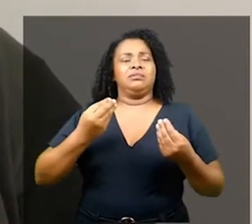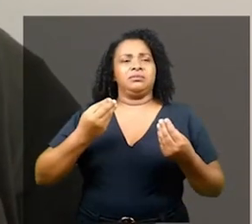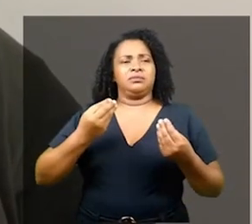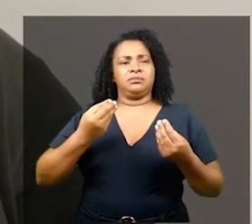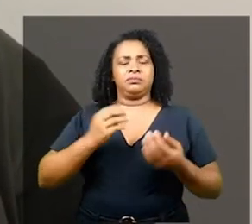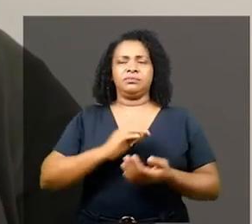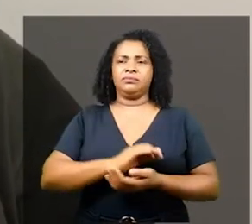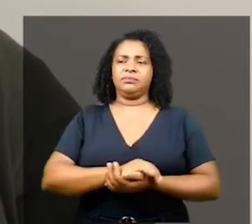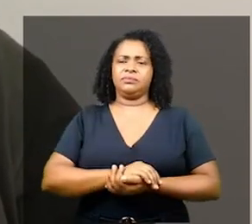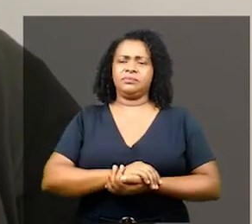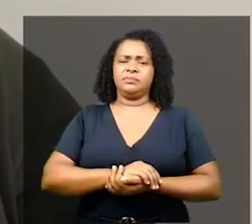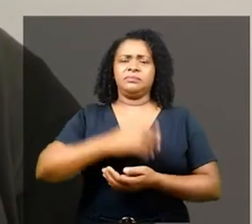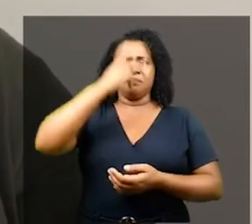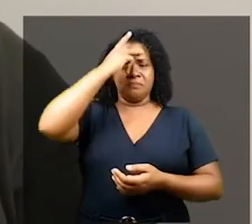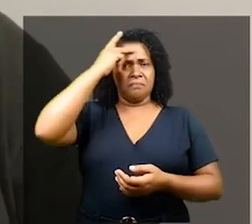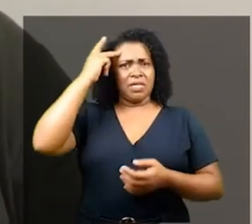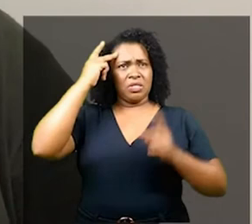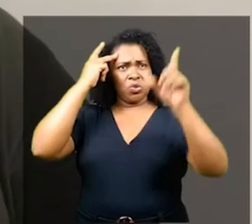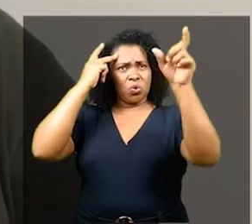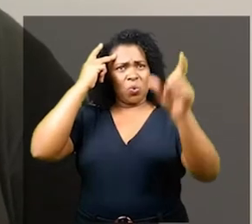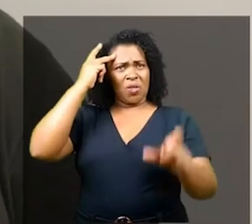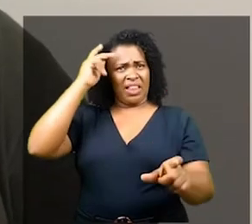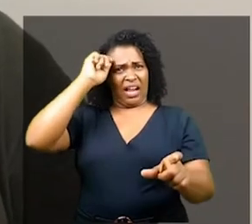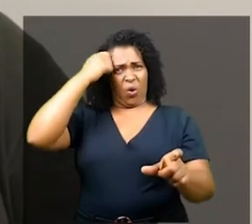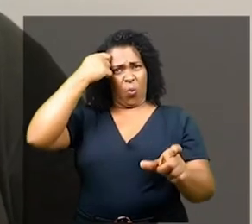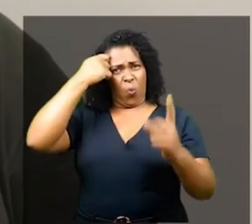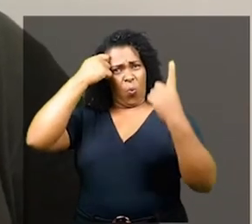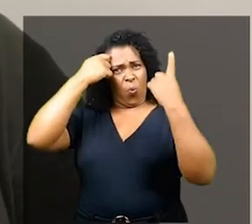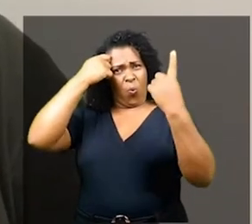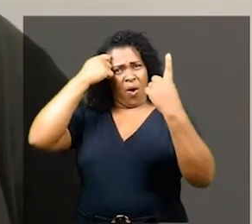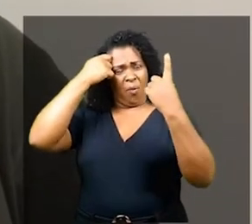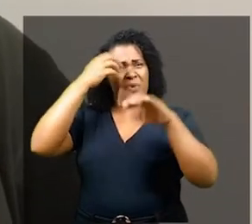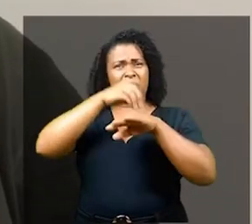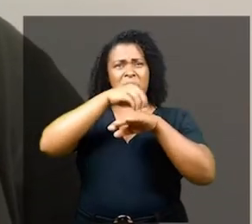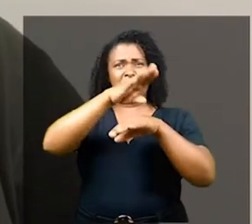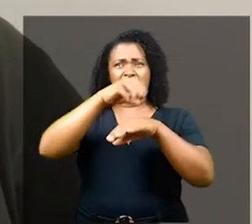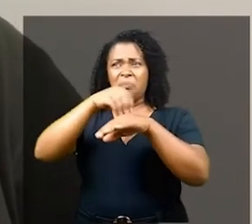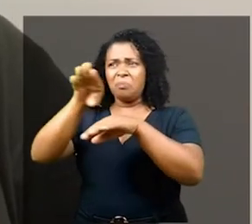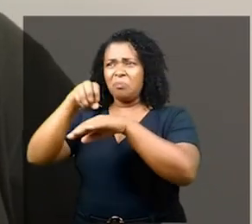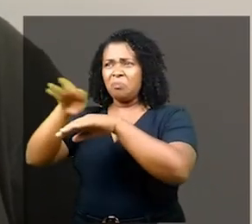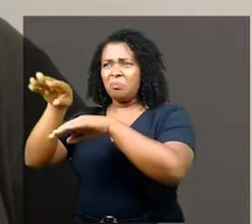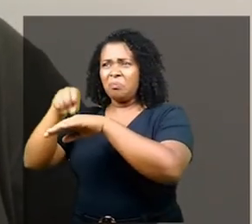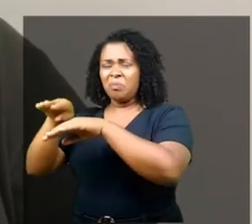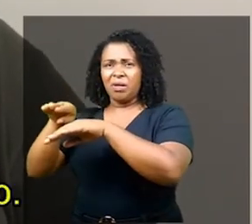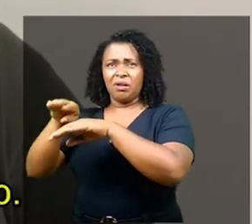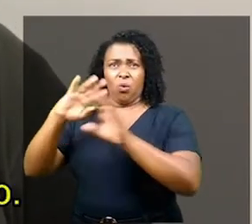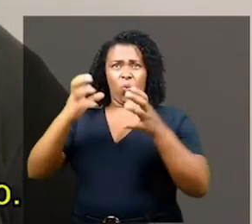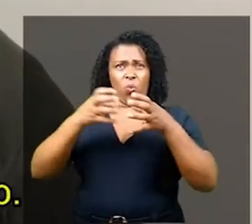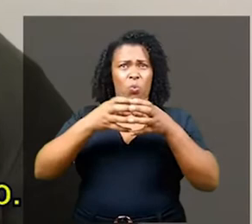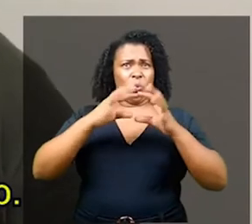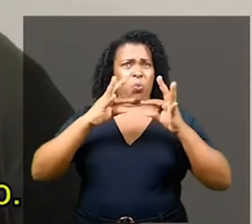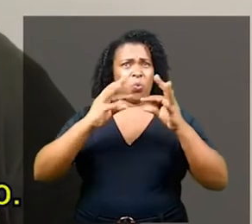Nenhuma pessoa negra pode falar por todas as pessoas negras e ensinar vocês, pessoas